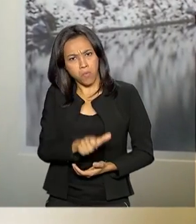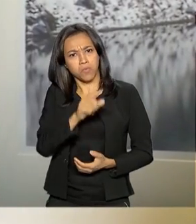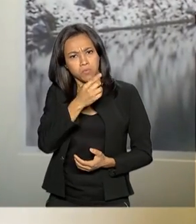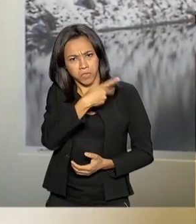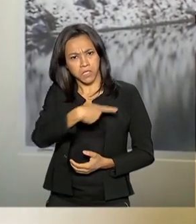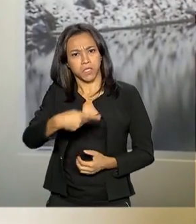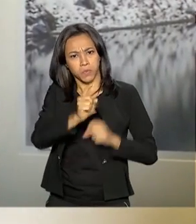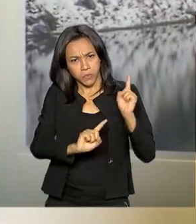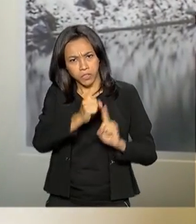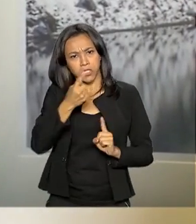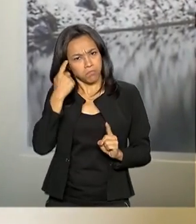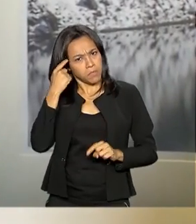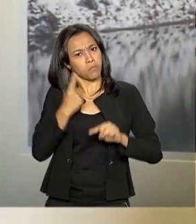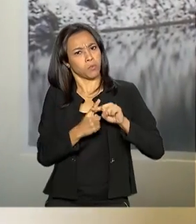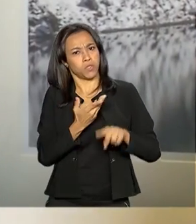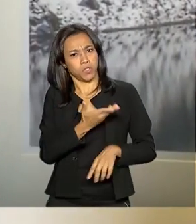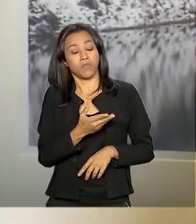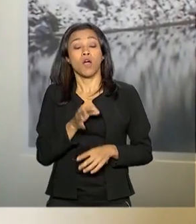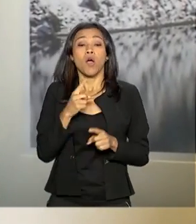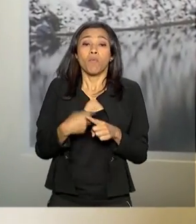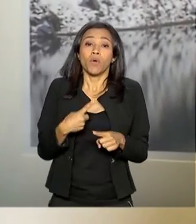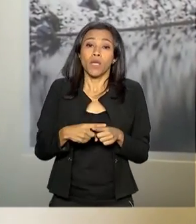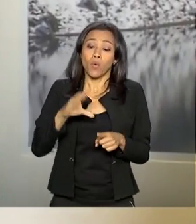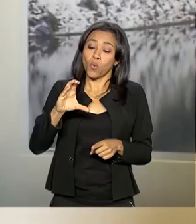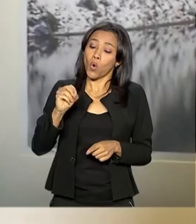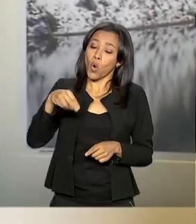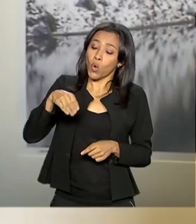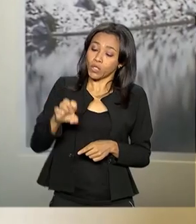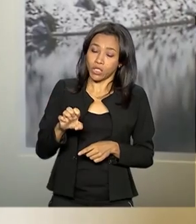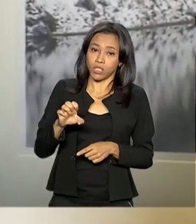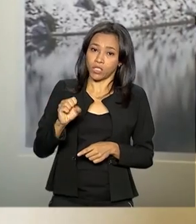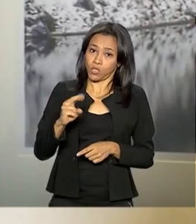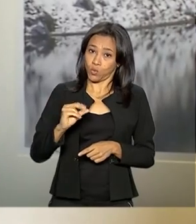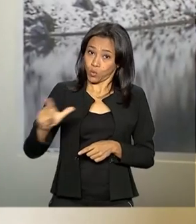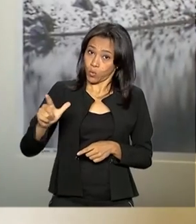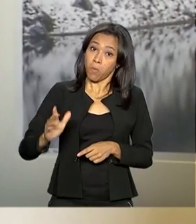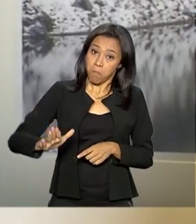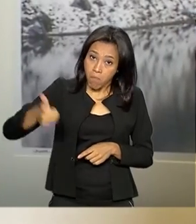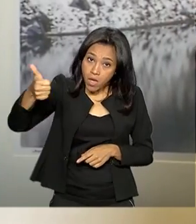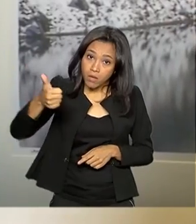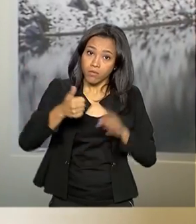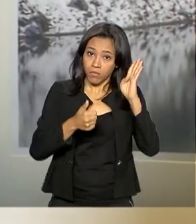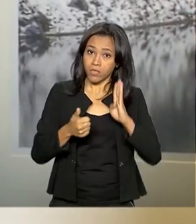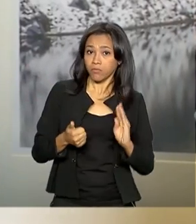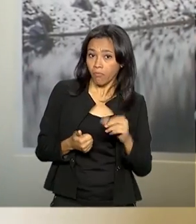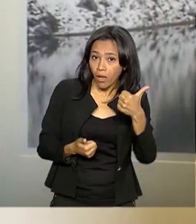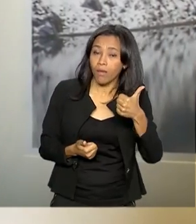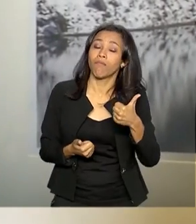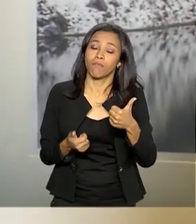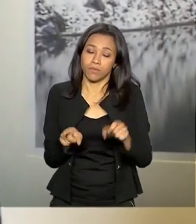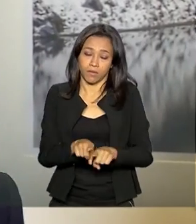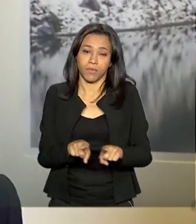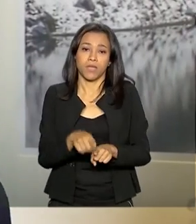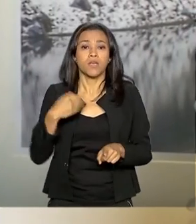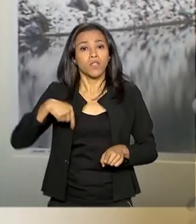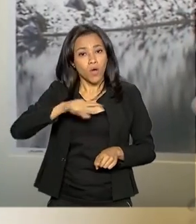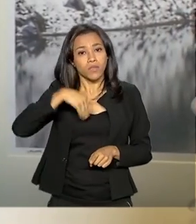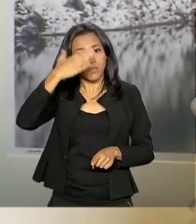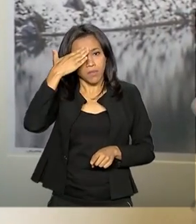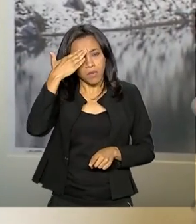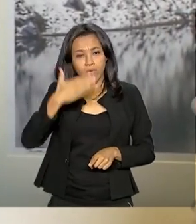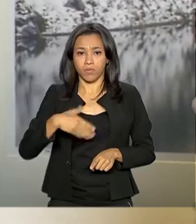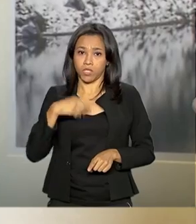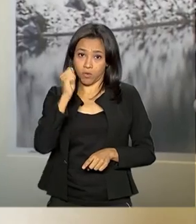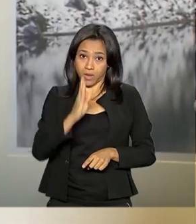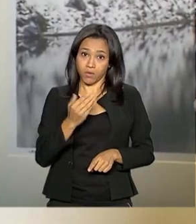porque o Cone Sul, a América do Sul indo bem, o Brasil vai bem. Sabemos que somos a maior economia da região, mas é muito